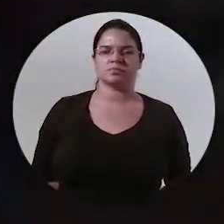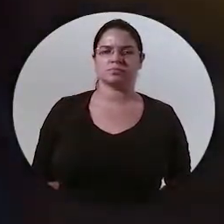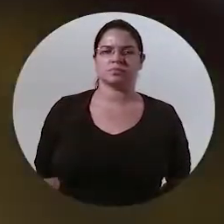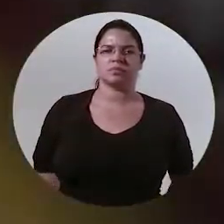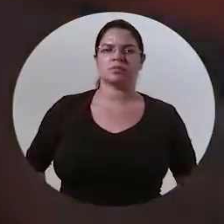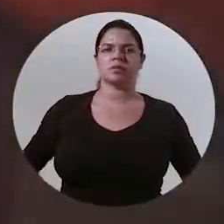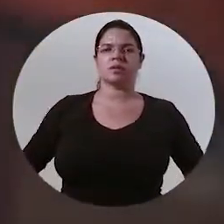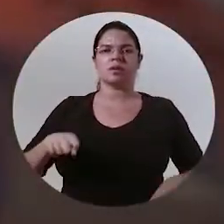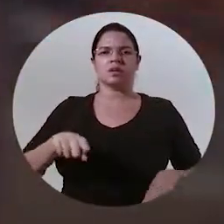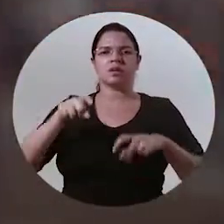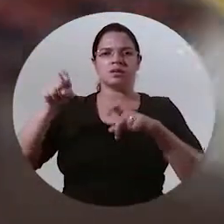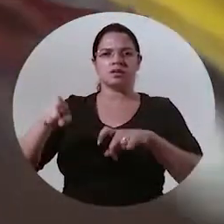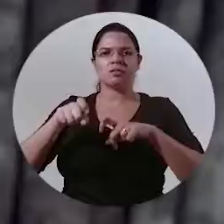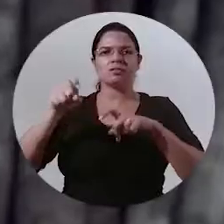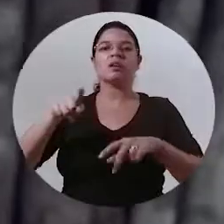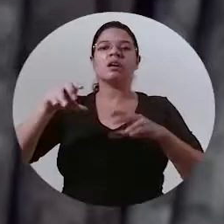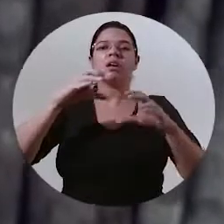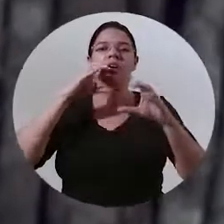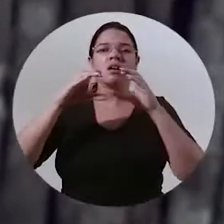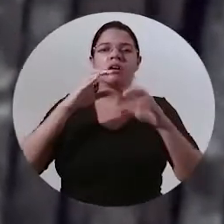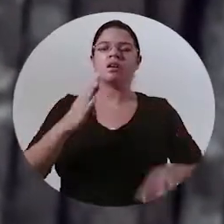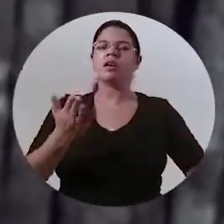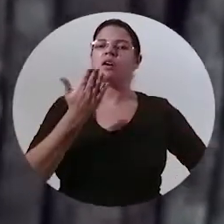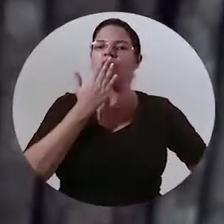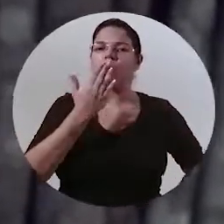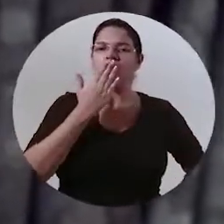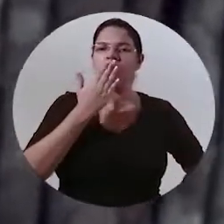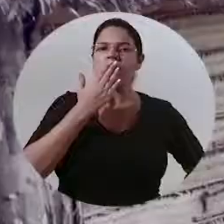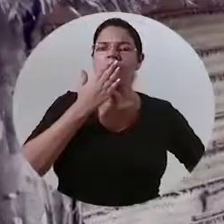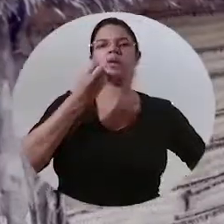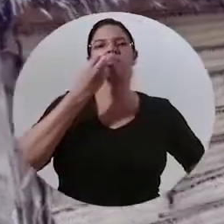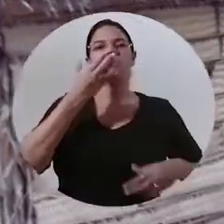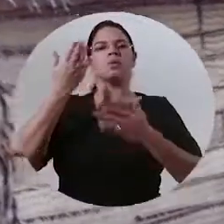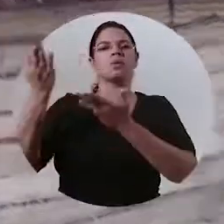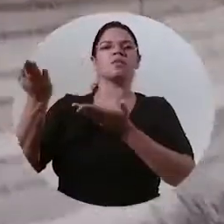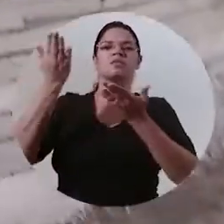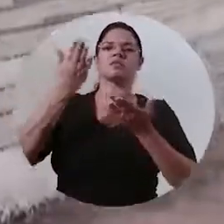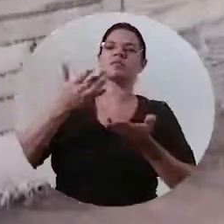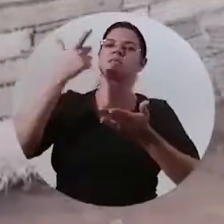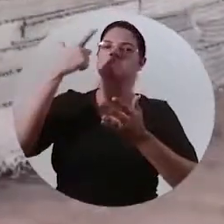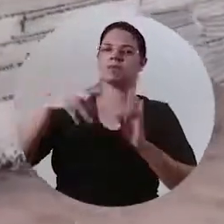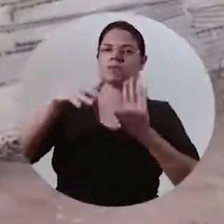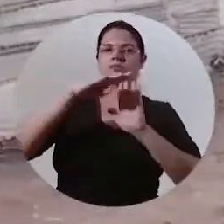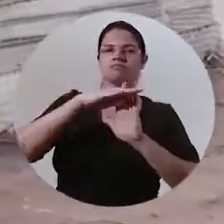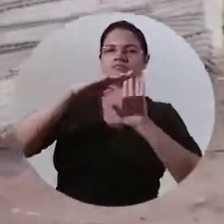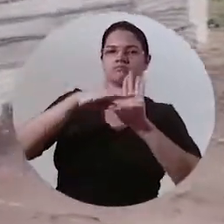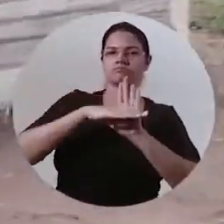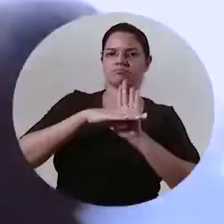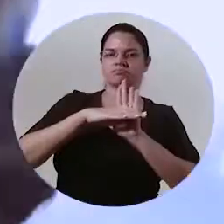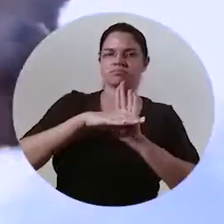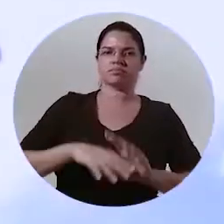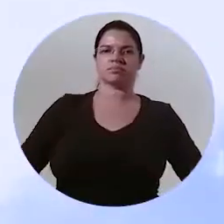o canto bororo do ancião nos dá as boas-vindas para mais uma etapa